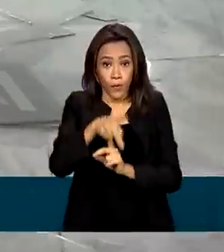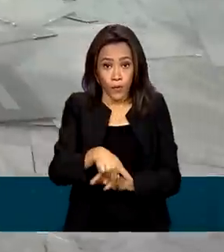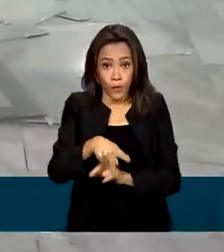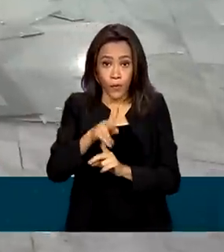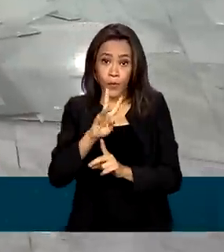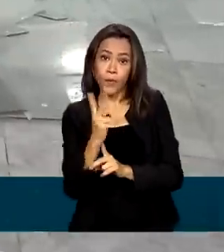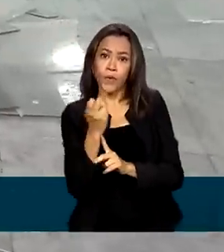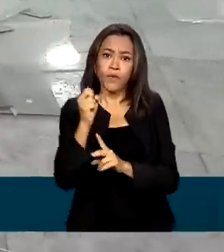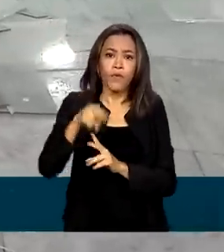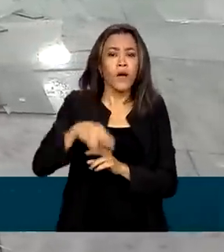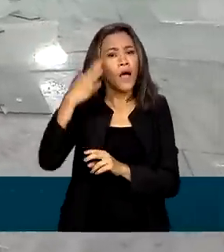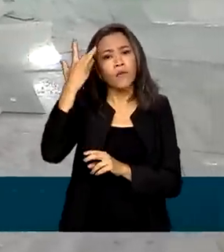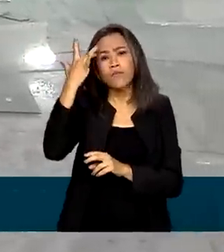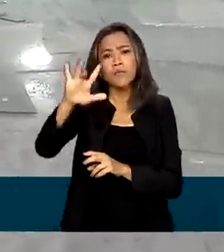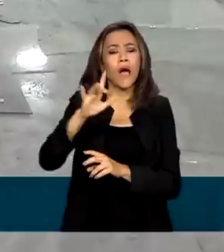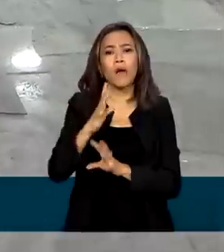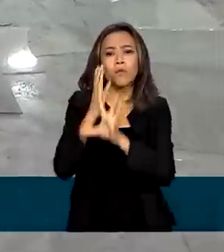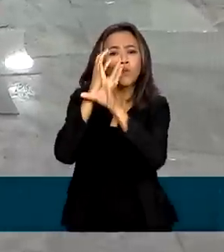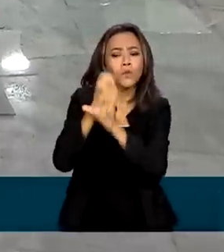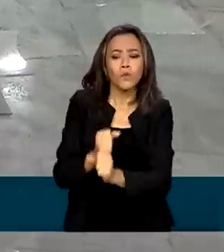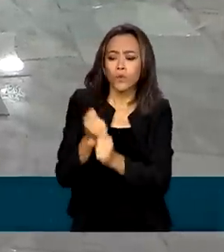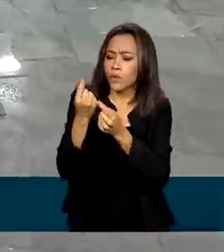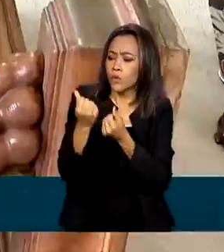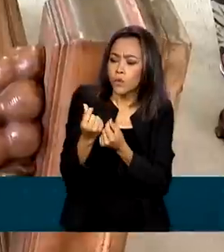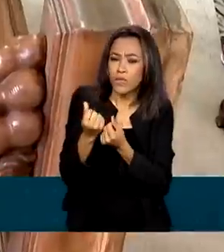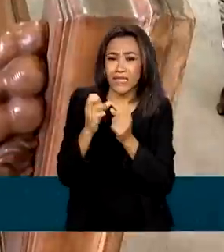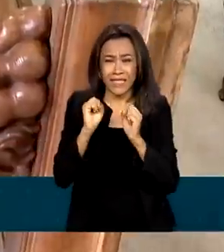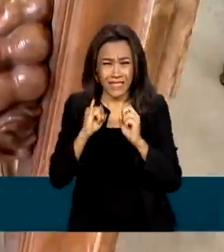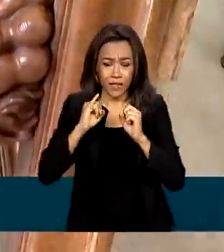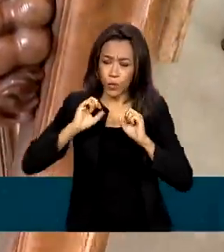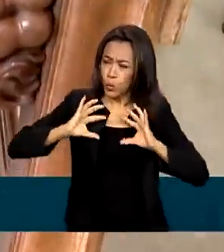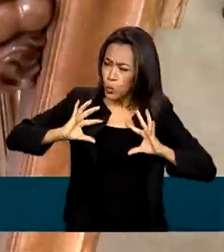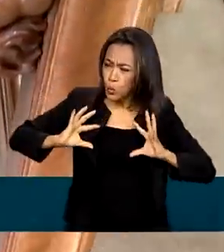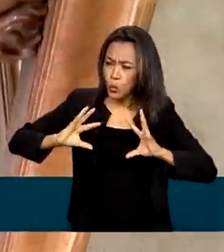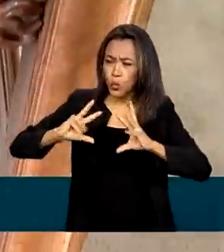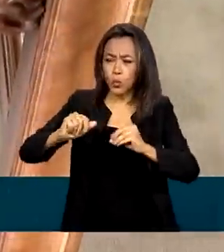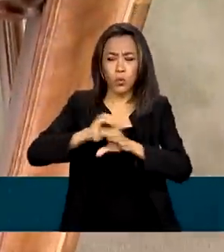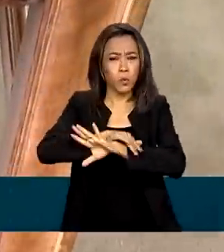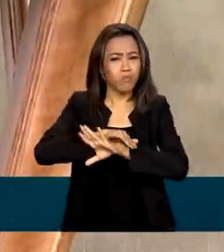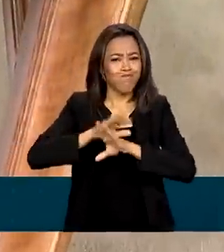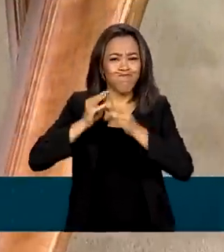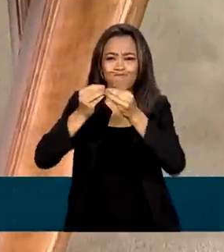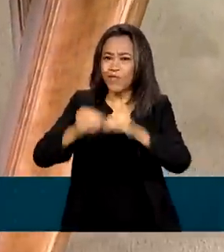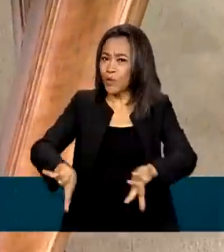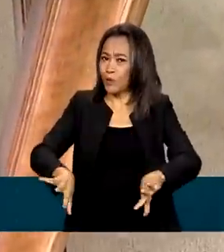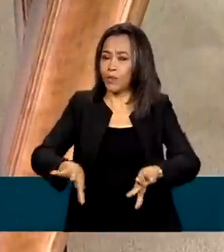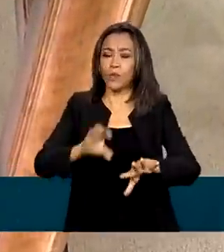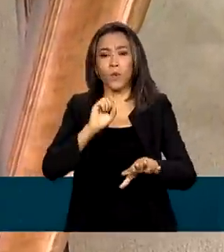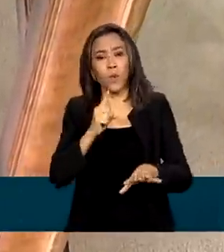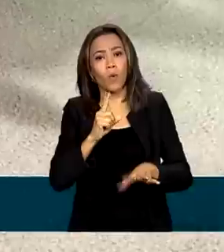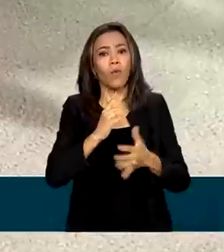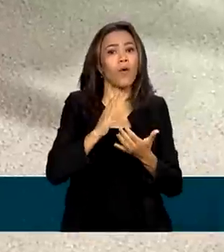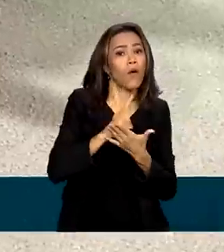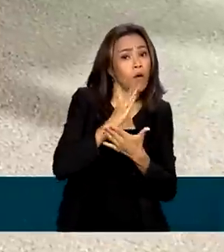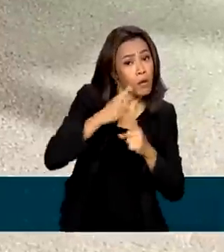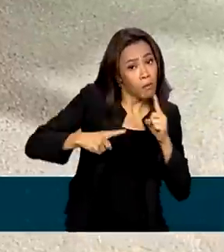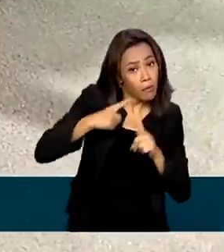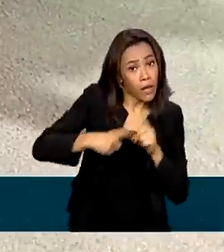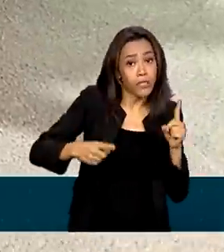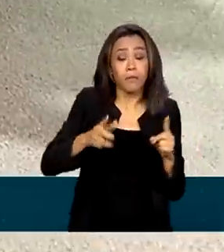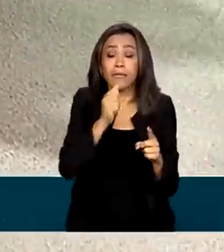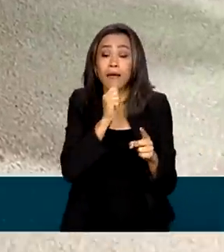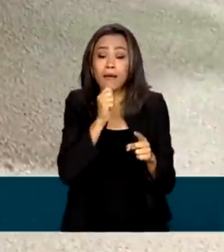os custos da recuperação e nem se houve perda total de alguma obra ou mobiliário, mas que, a princípio, não foram